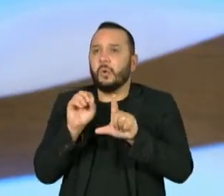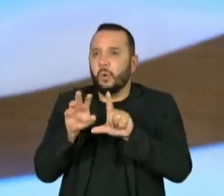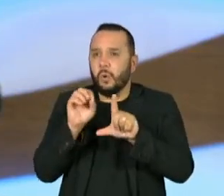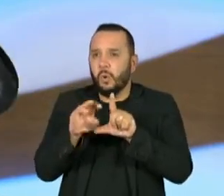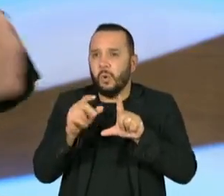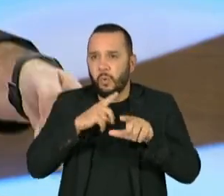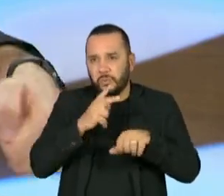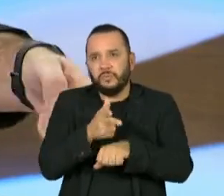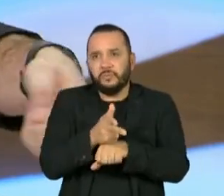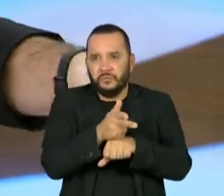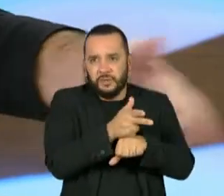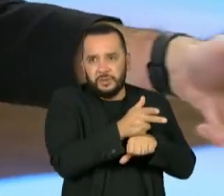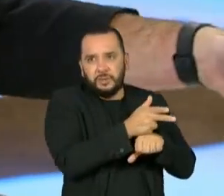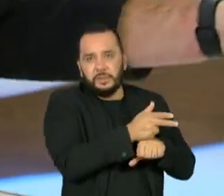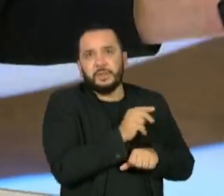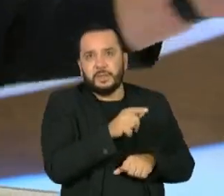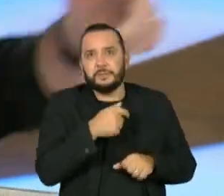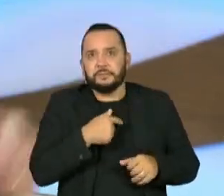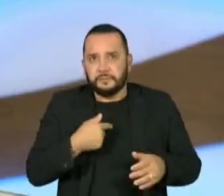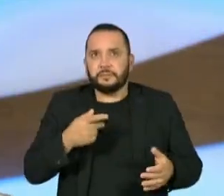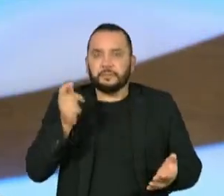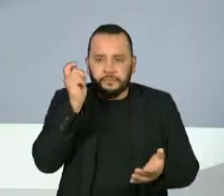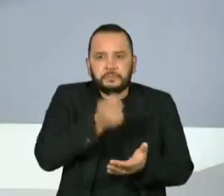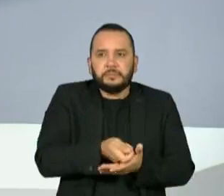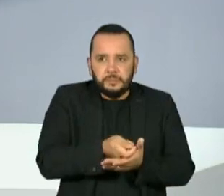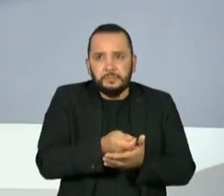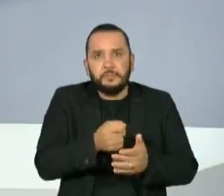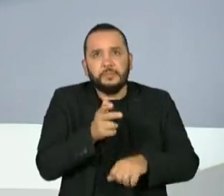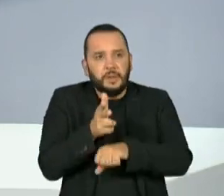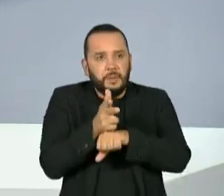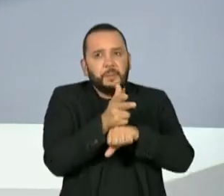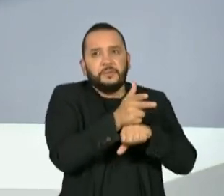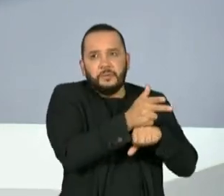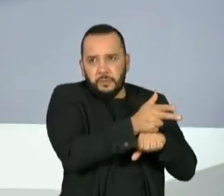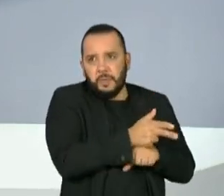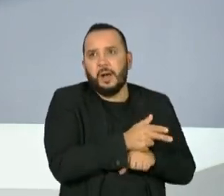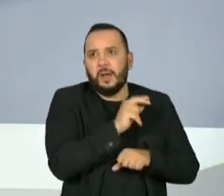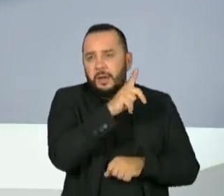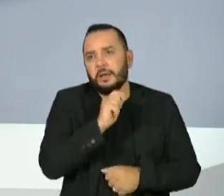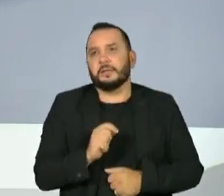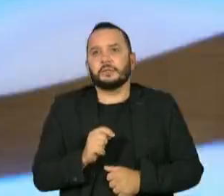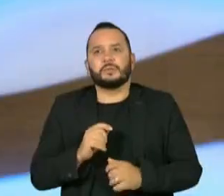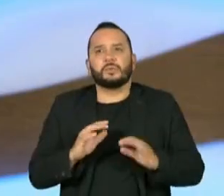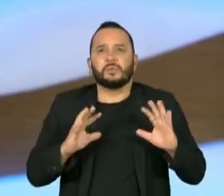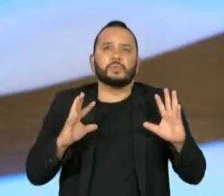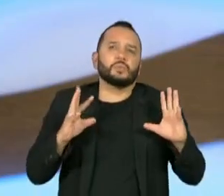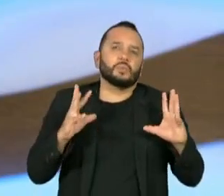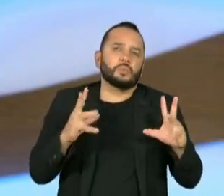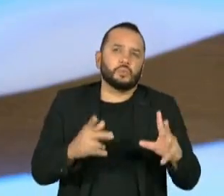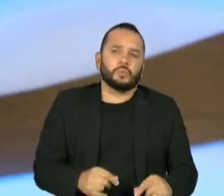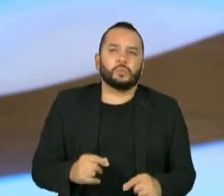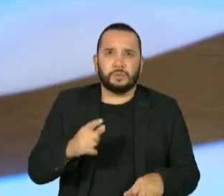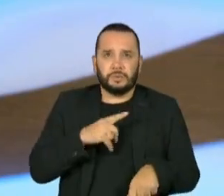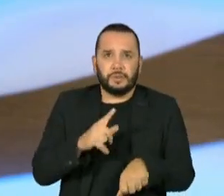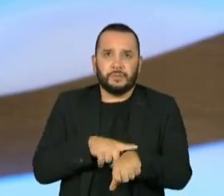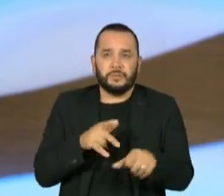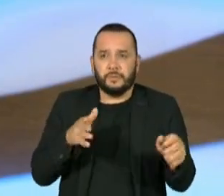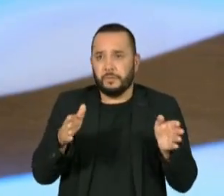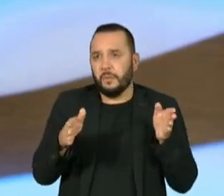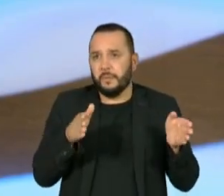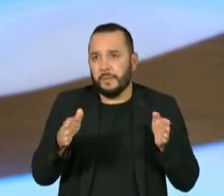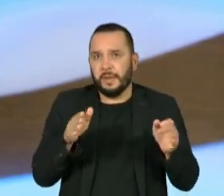cobertura do carnaval e paga lá por isso, com as escolas de samba. Então, isso tudo, você teve um momento ali